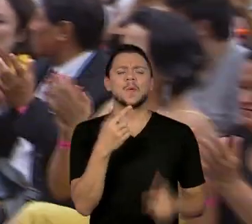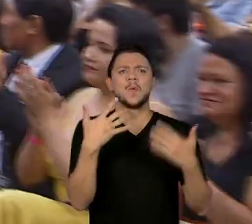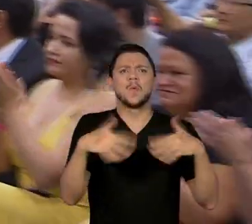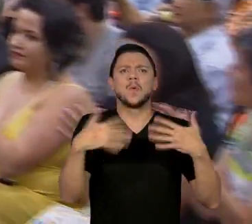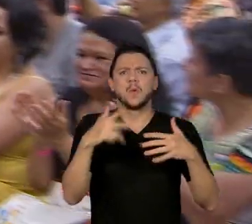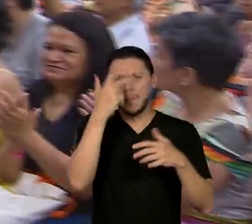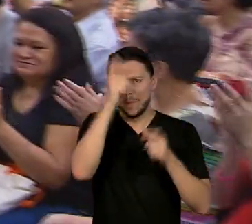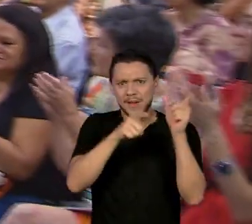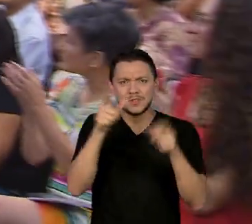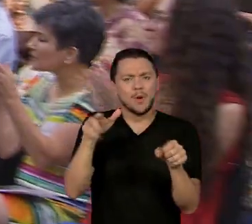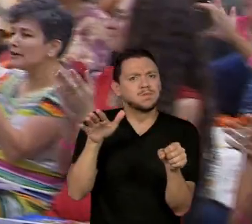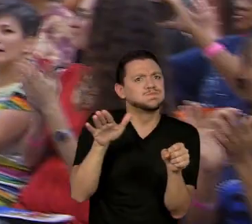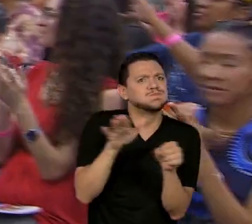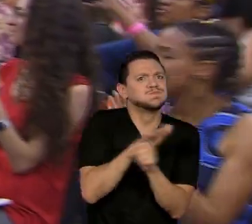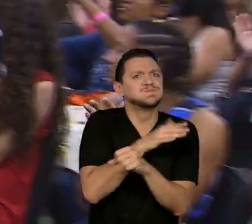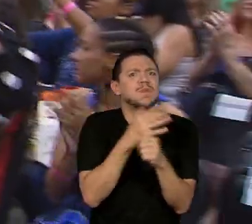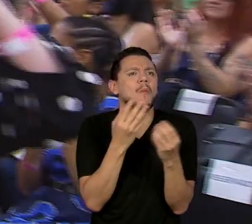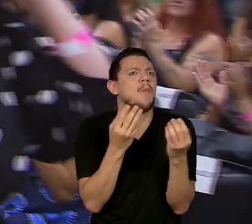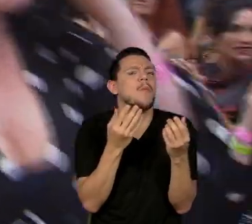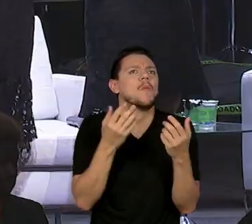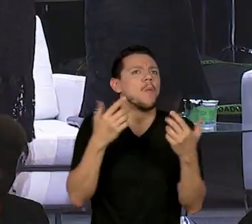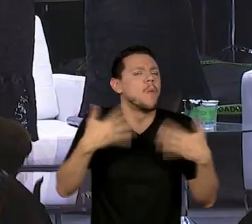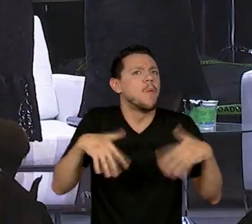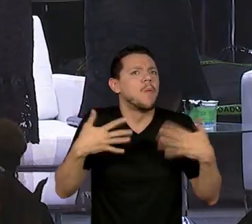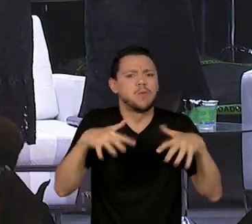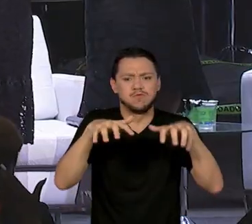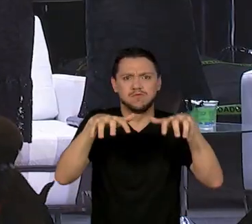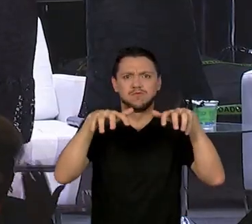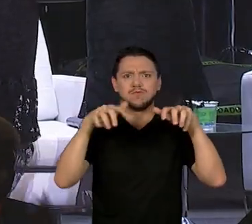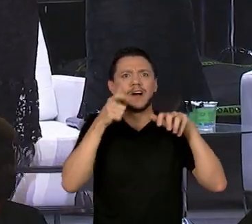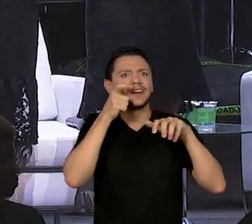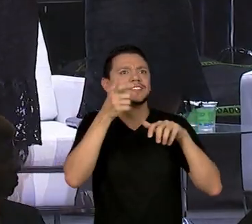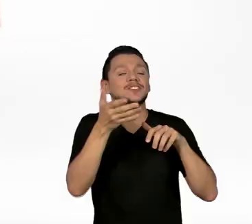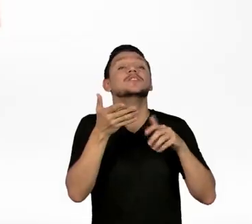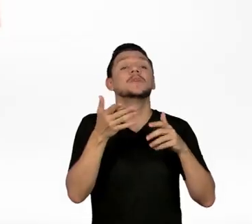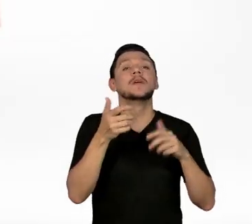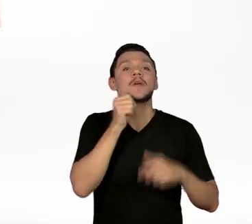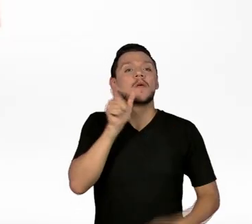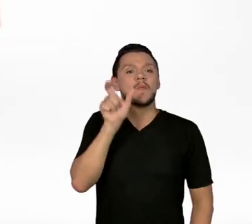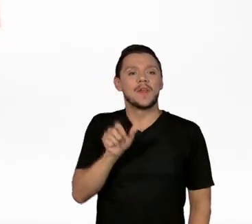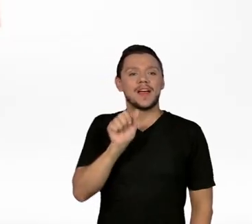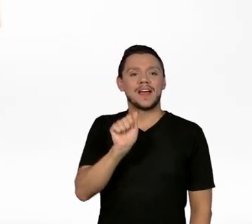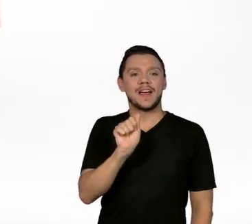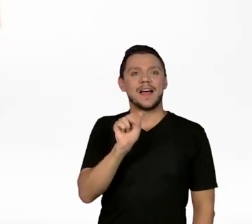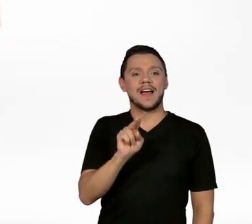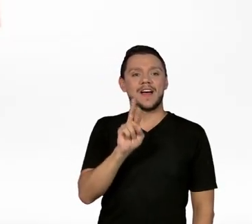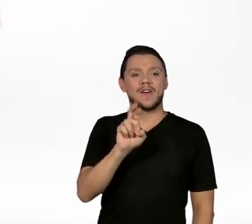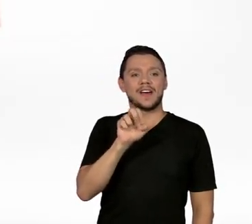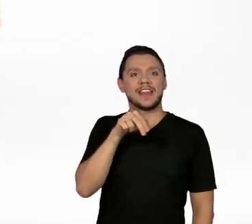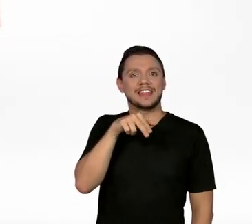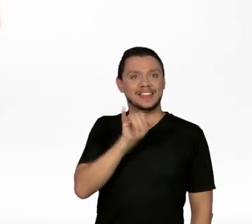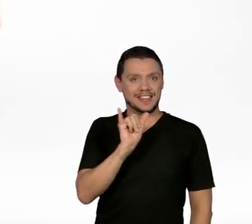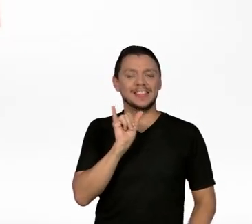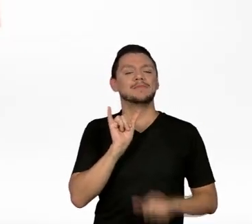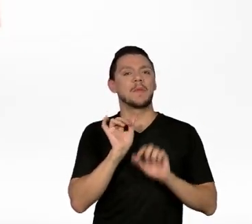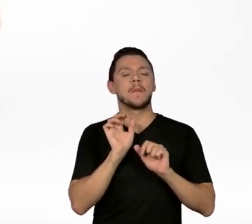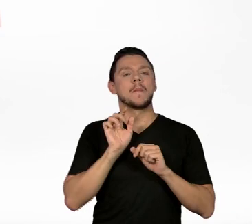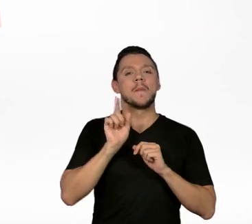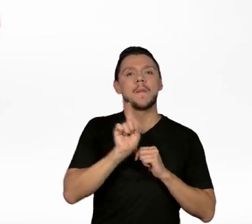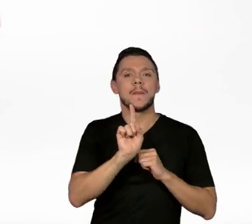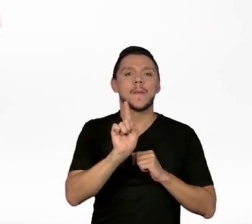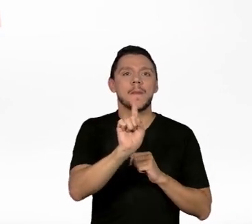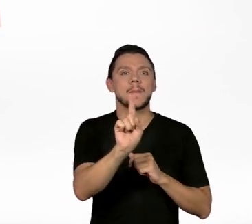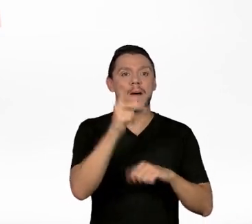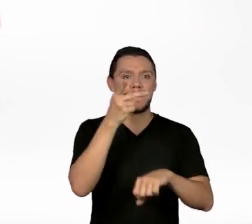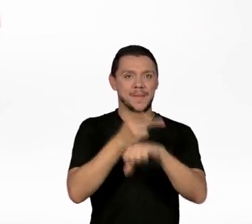premiação, né? A Aureni se encaminhando ao palco para receber a sua homenagem. Ela que é do Ceci, Jaraguá, que cuida ali das